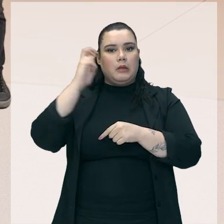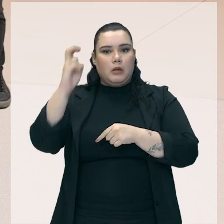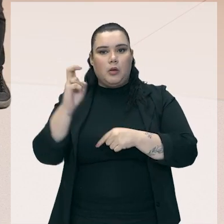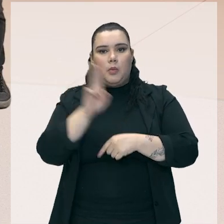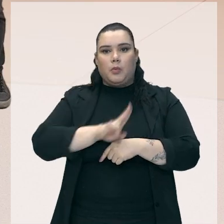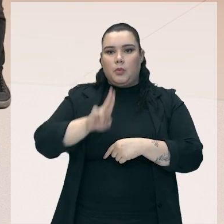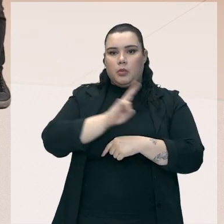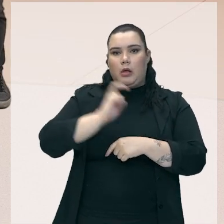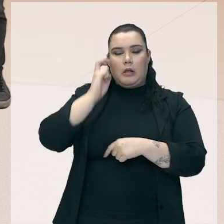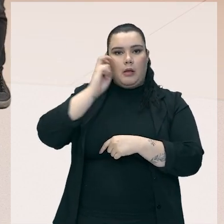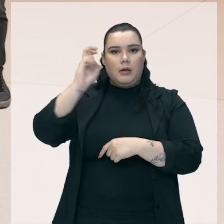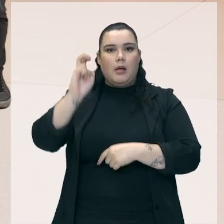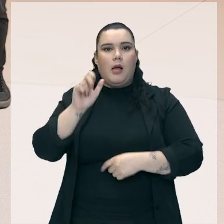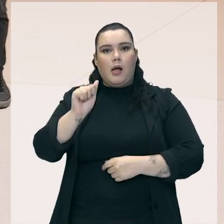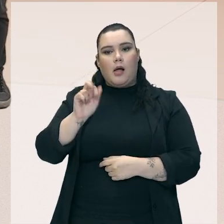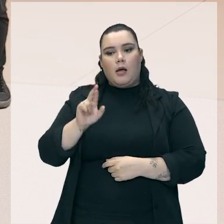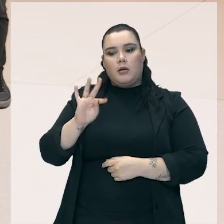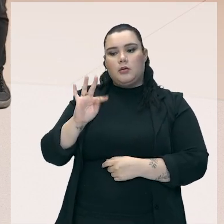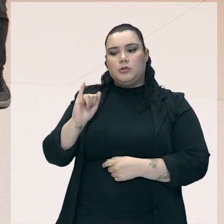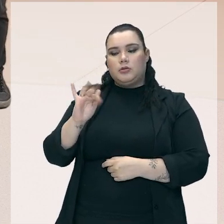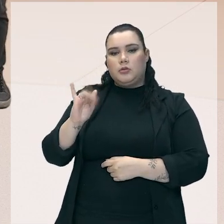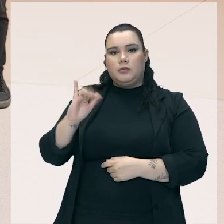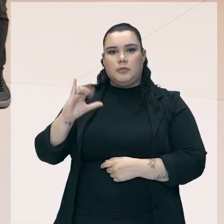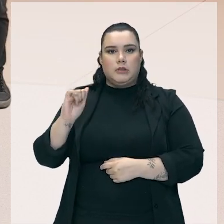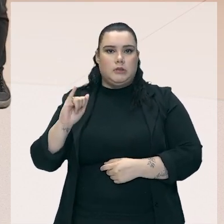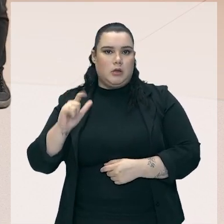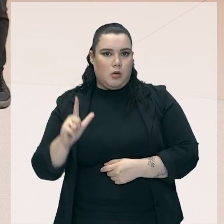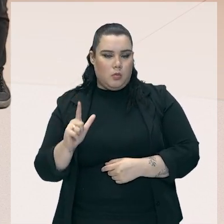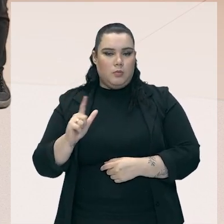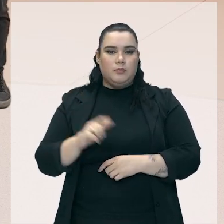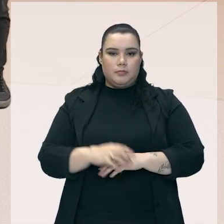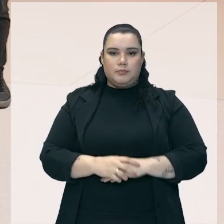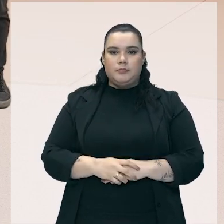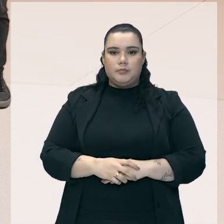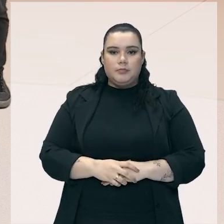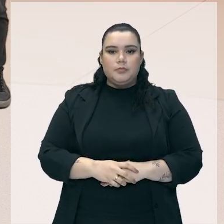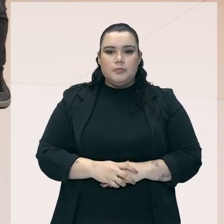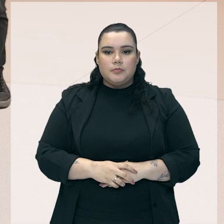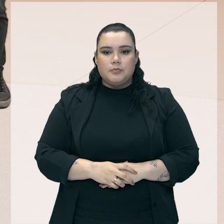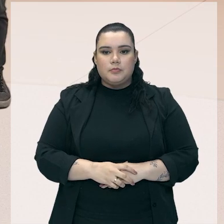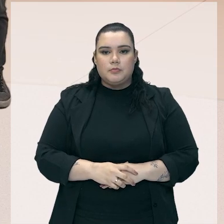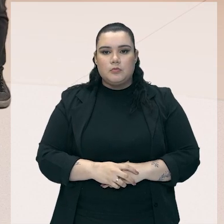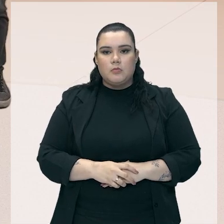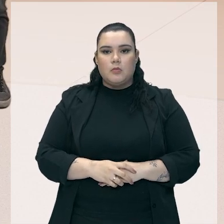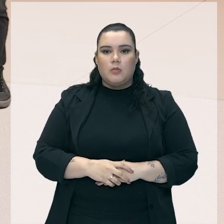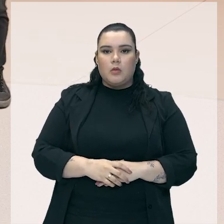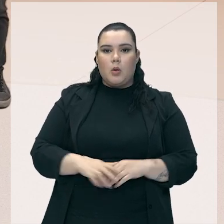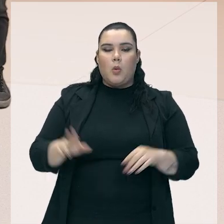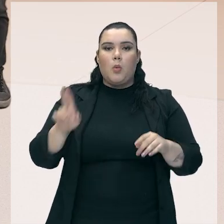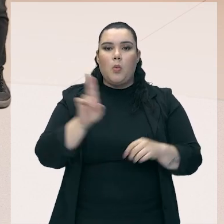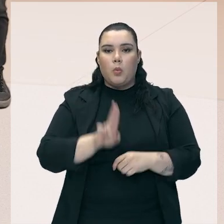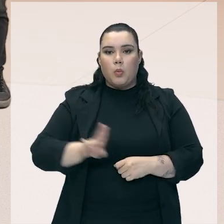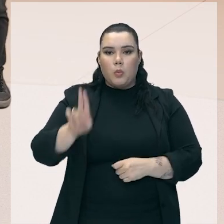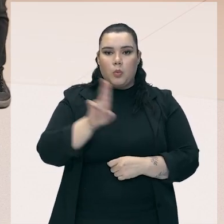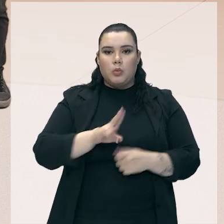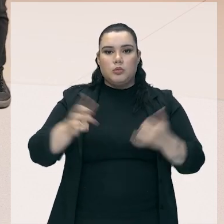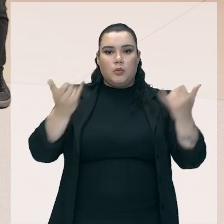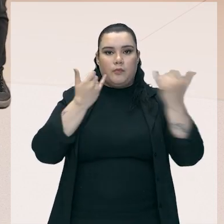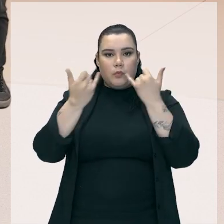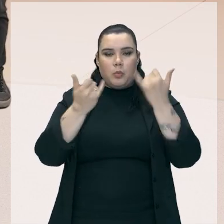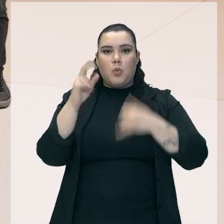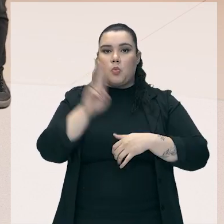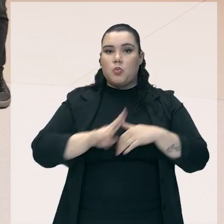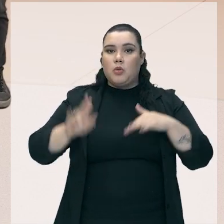inteligência artificial para produzir coisas, né? A gente tem ali o uso de informações usando as redes